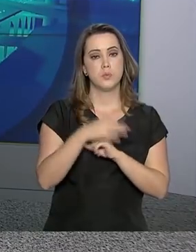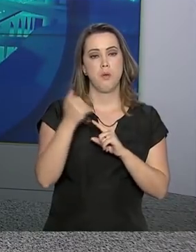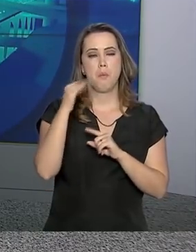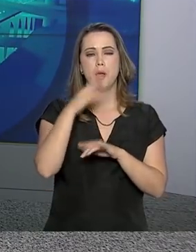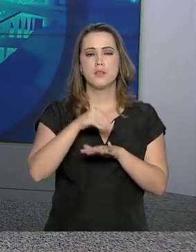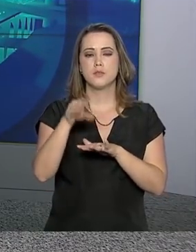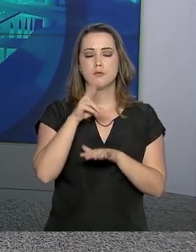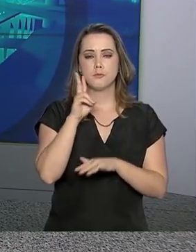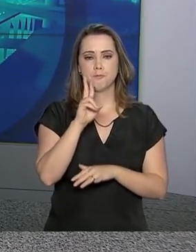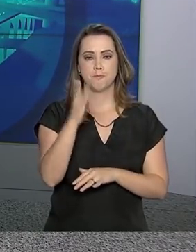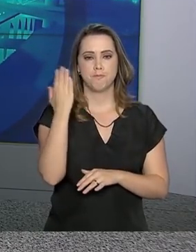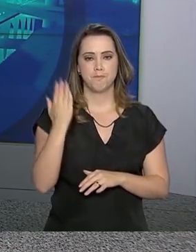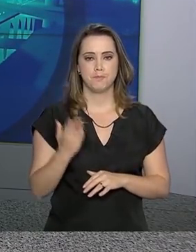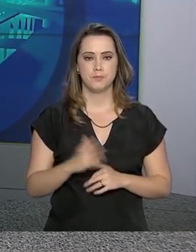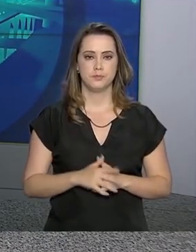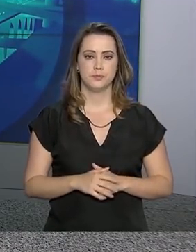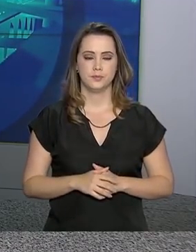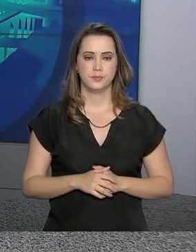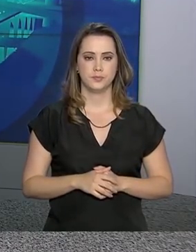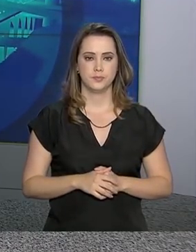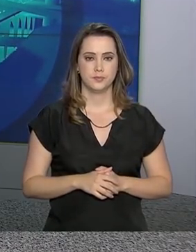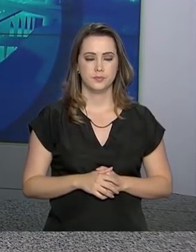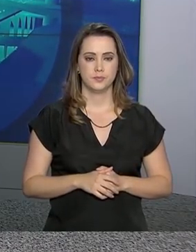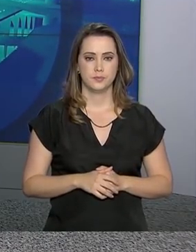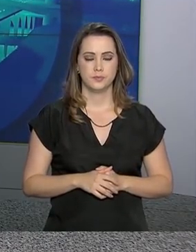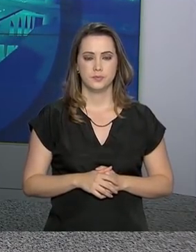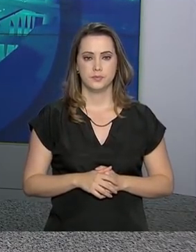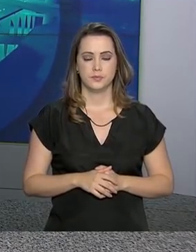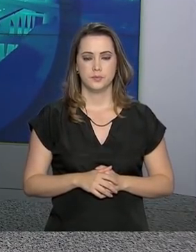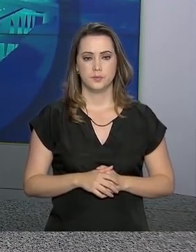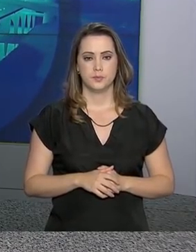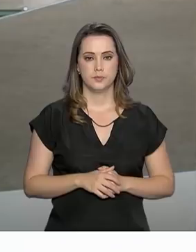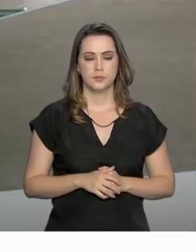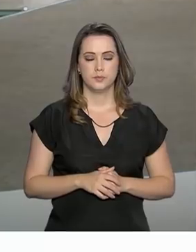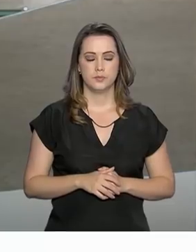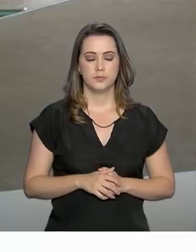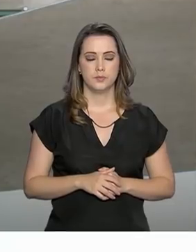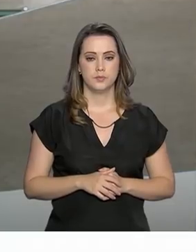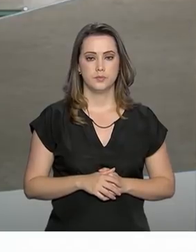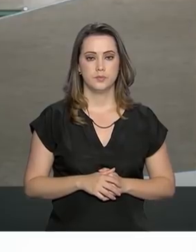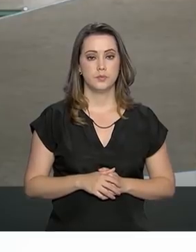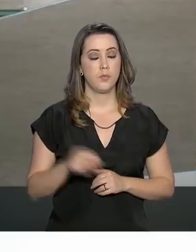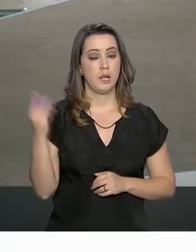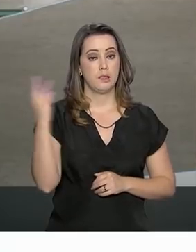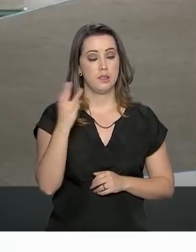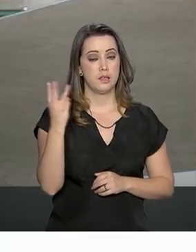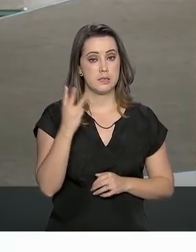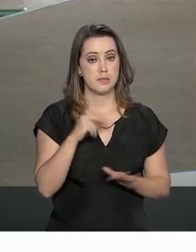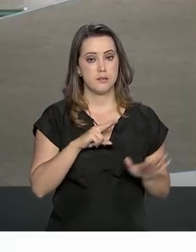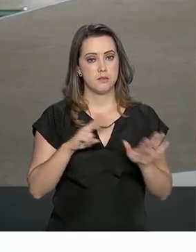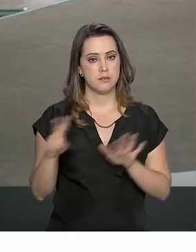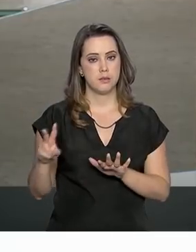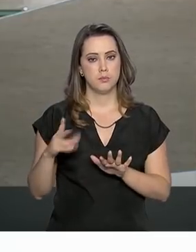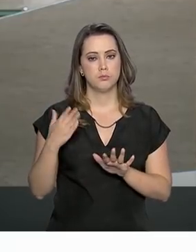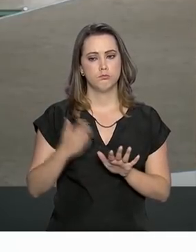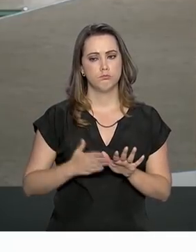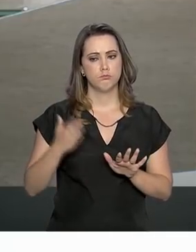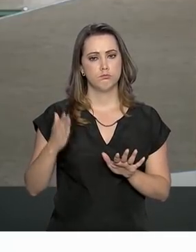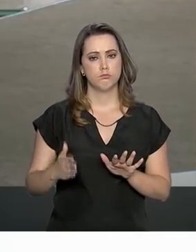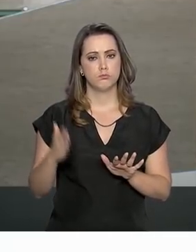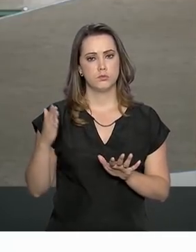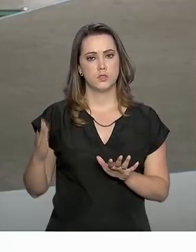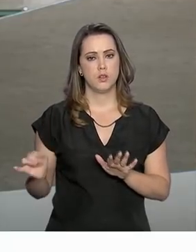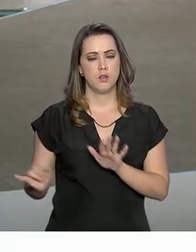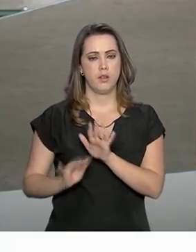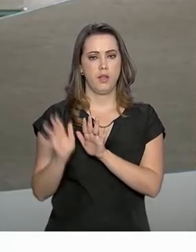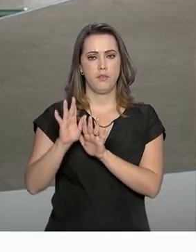informações com a repórter Luciana Colares de Holanda. Foi a terceira semana seguida em que a projeção da